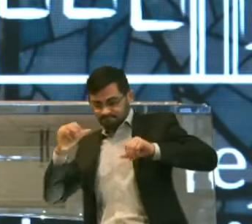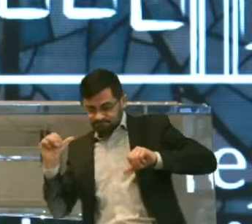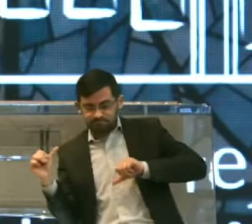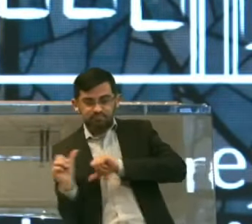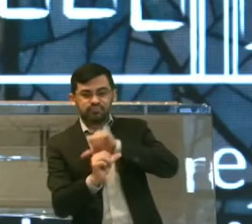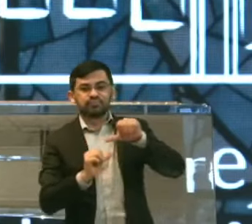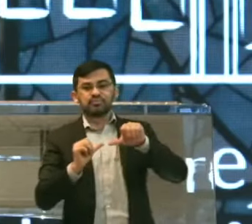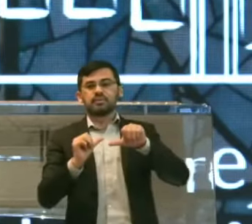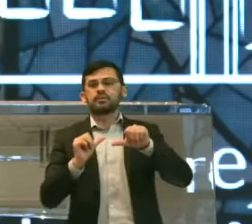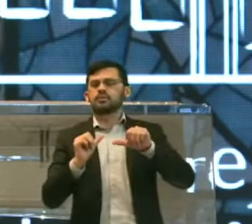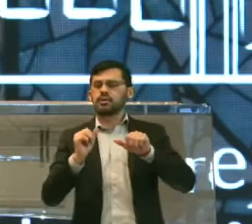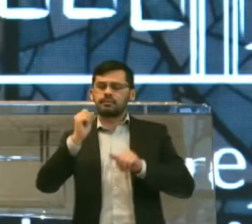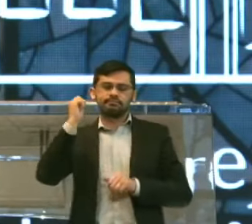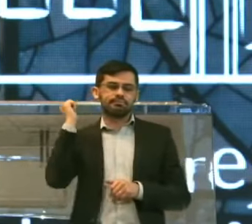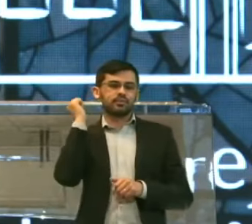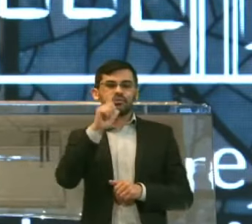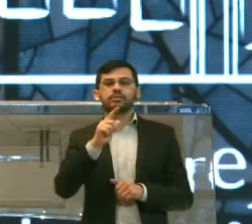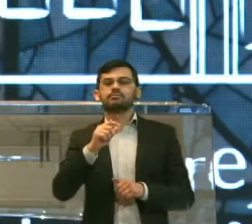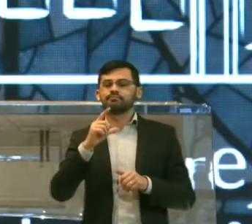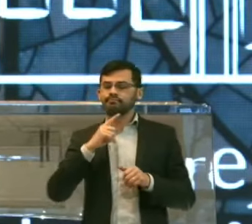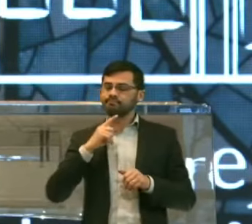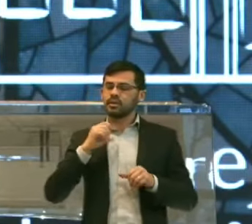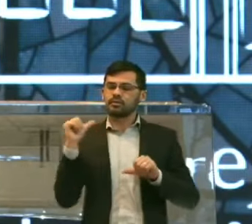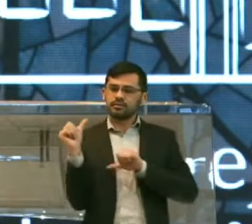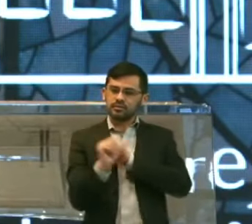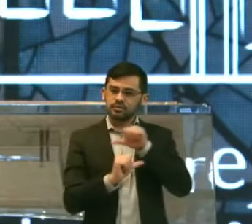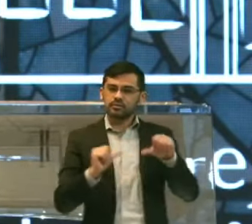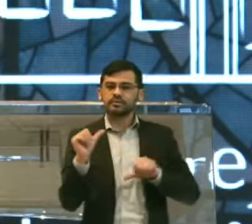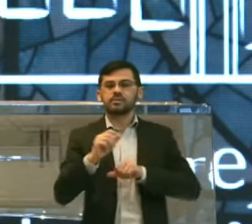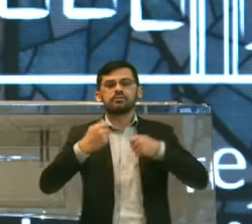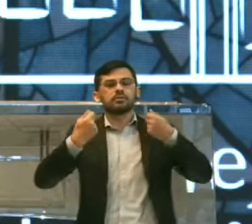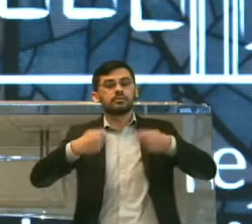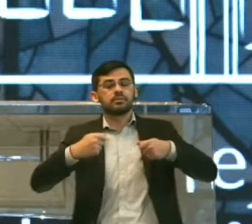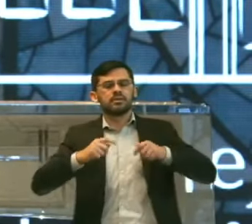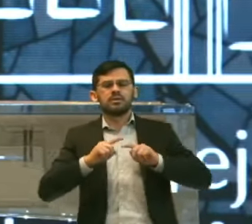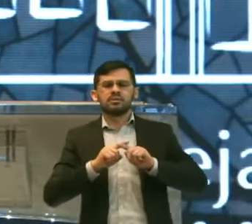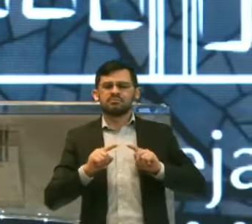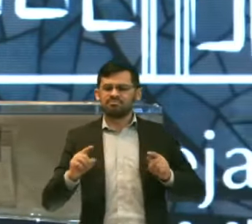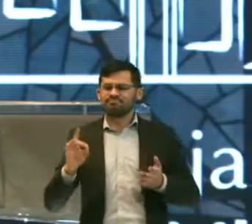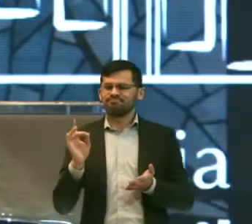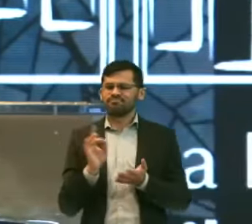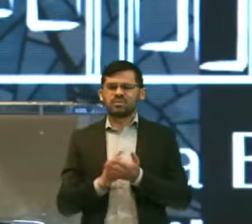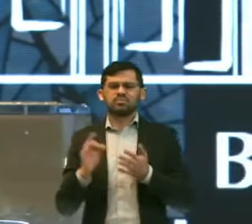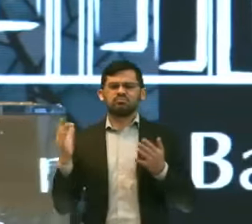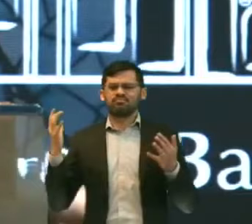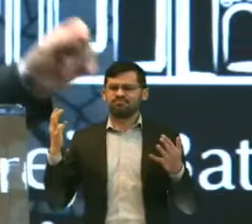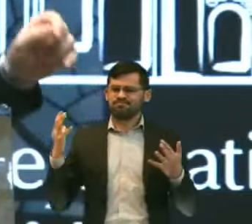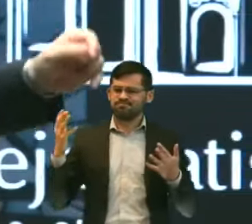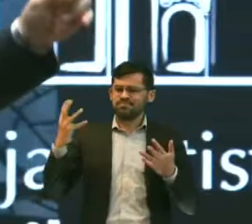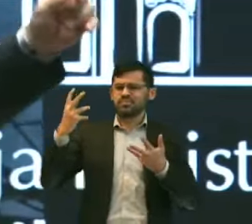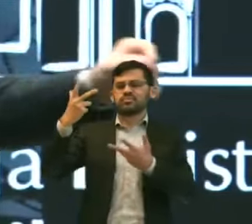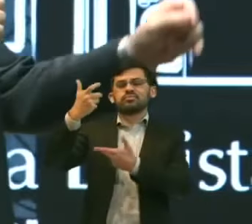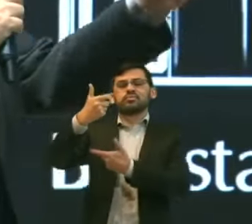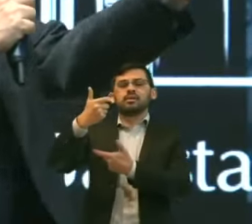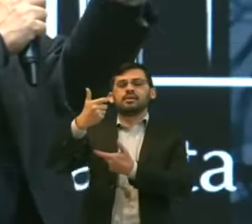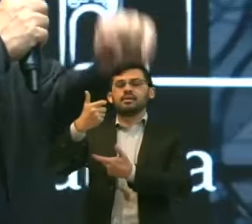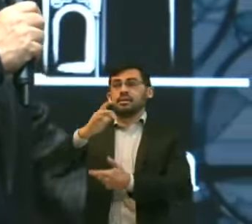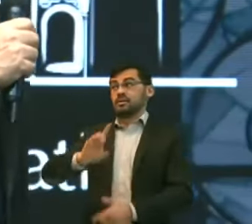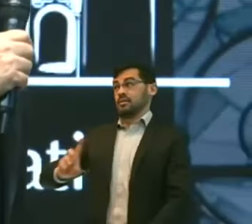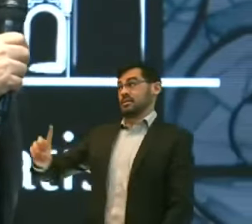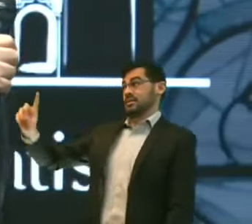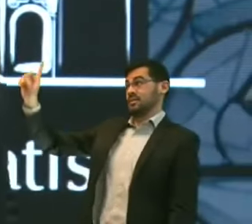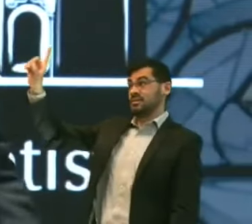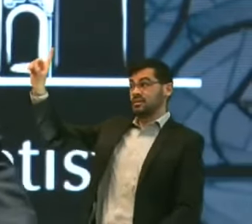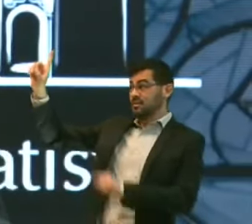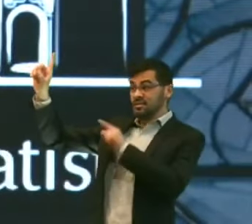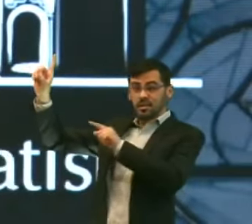Sobre nós Para que de fato Haja mudança Mas o mais maravilhoso É que Deus Faz essa